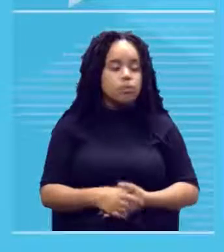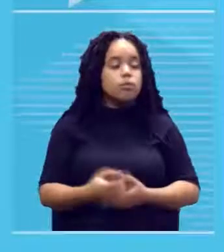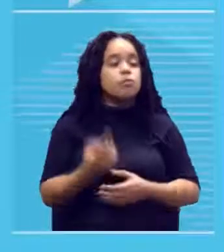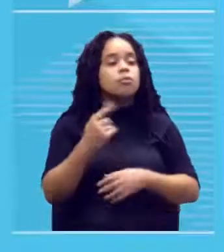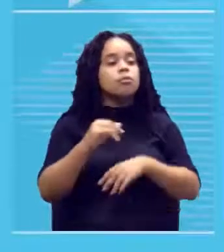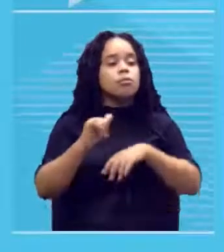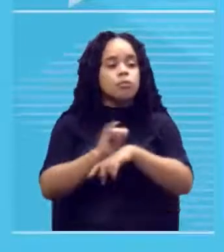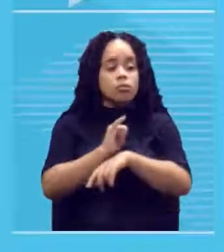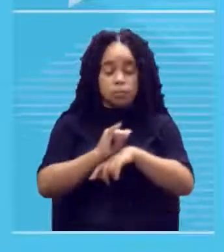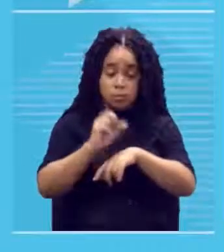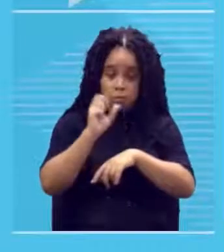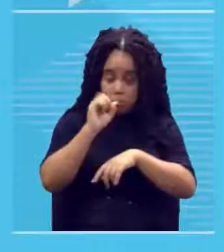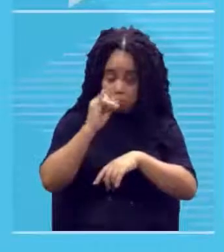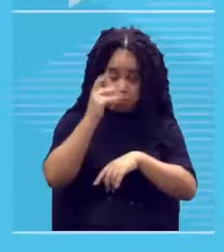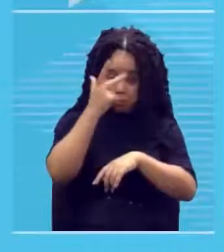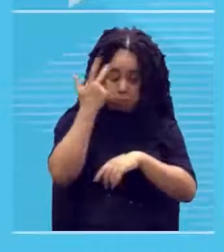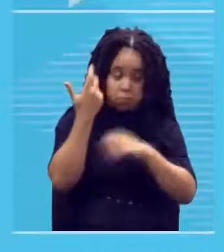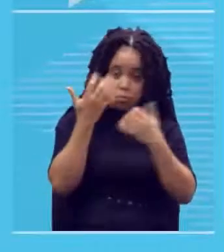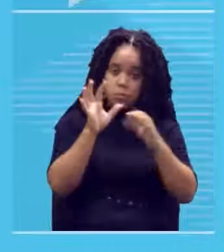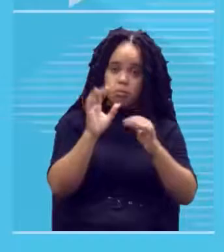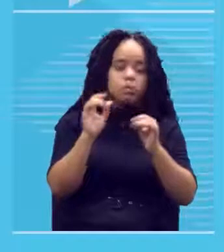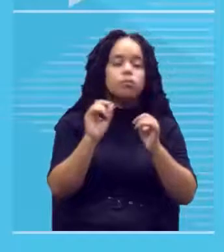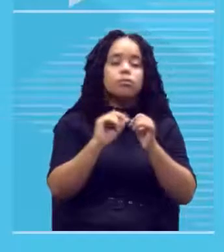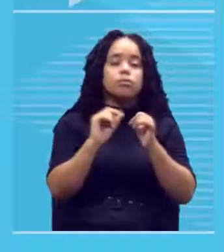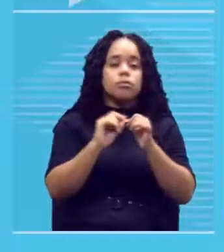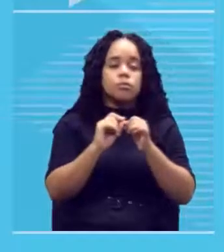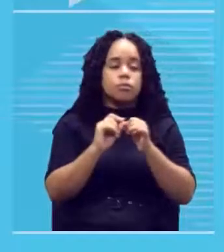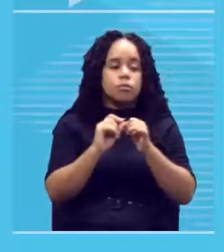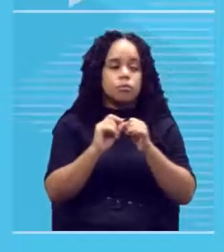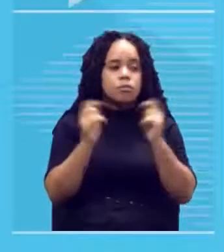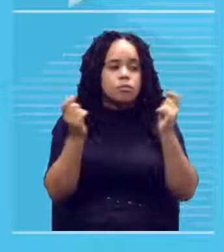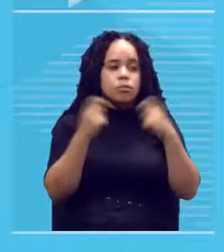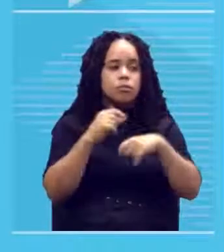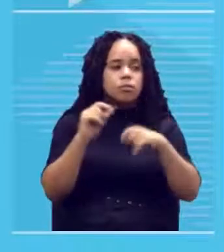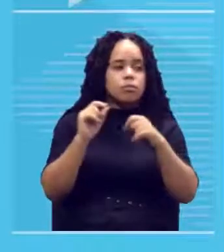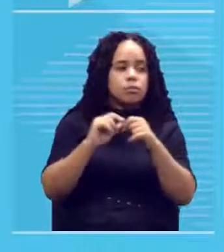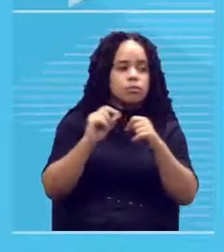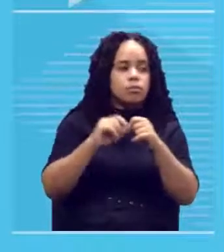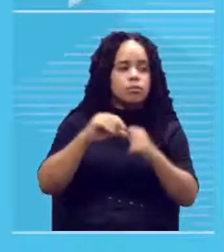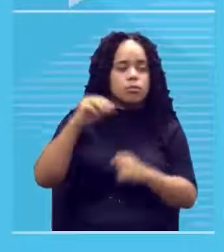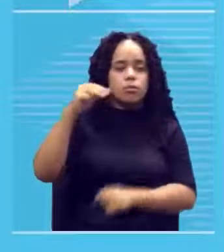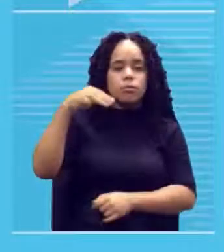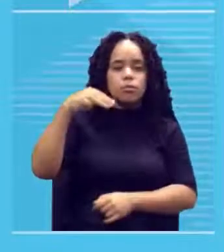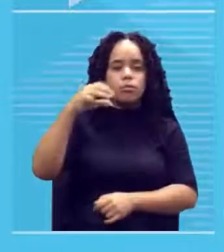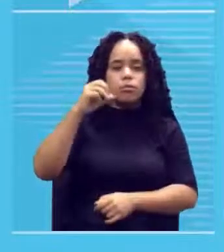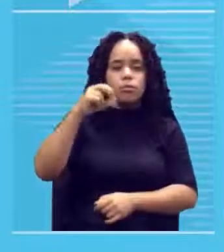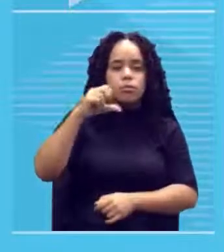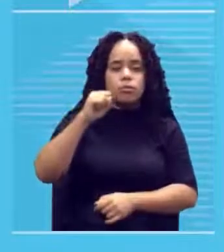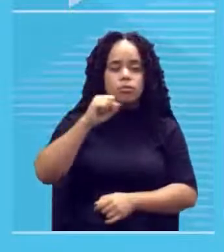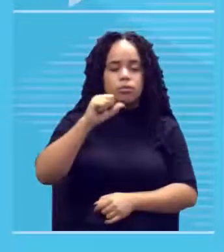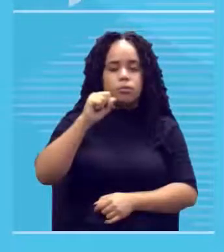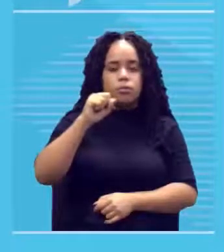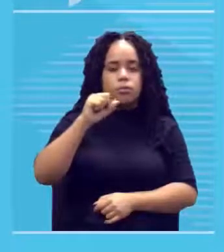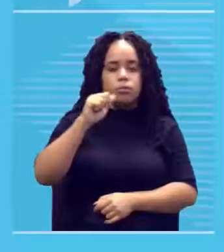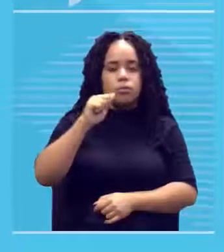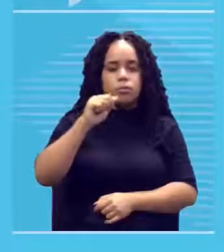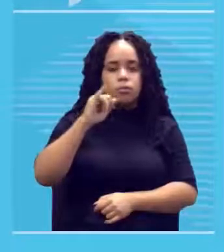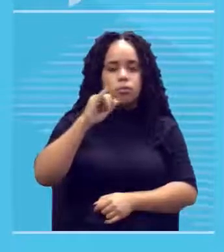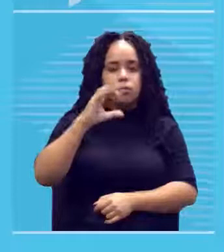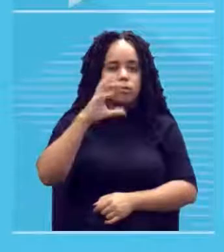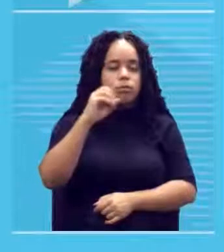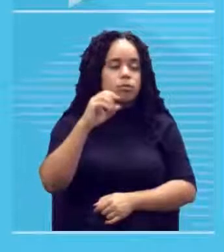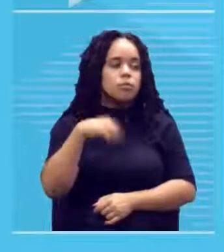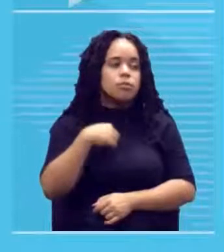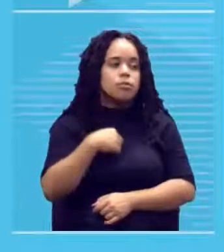fazer o afresco aí ele pode usar o mosaico aqui em Teresina a gente tem